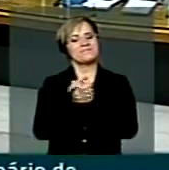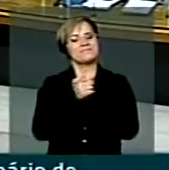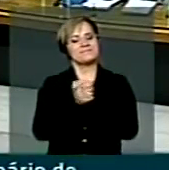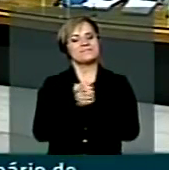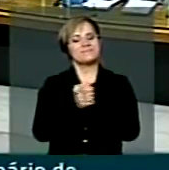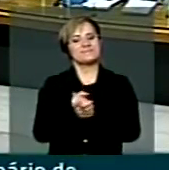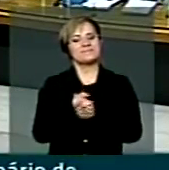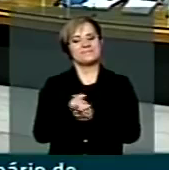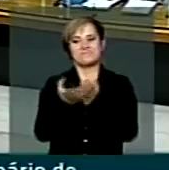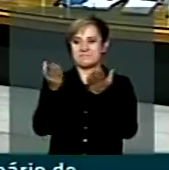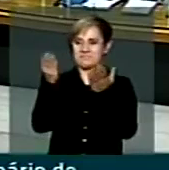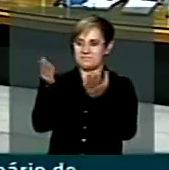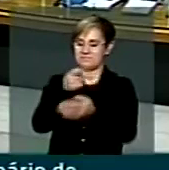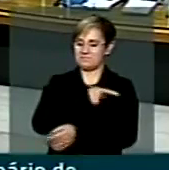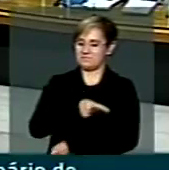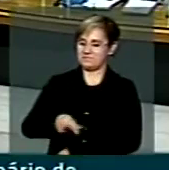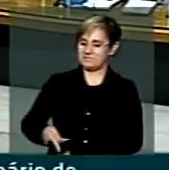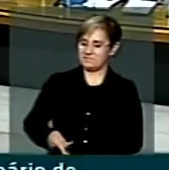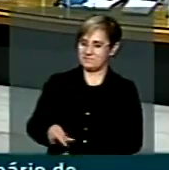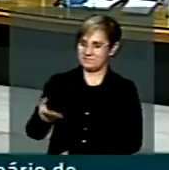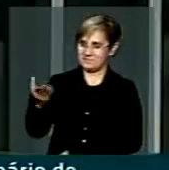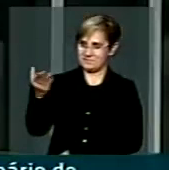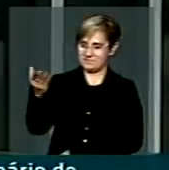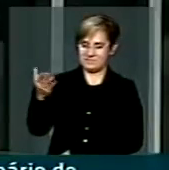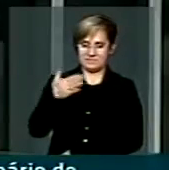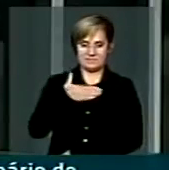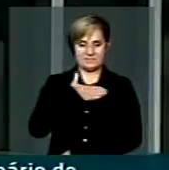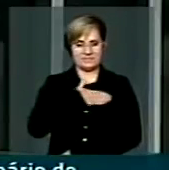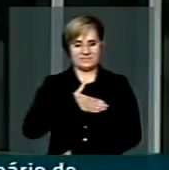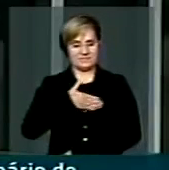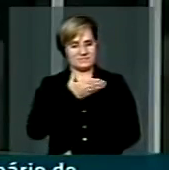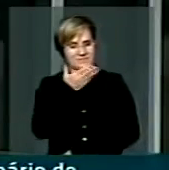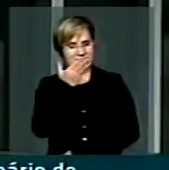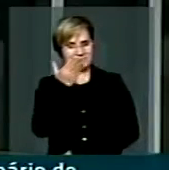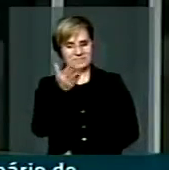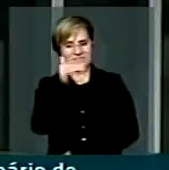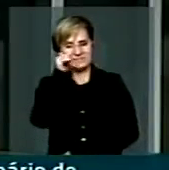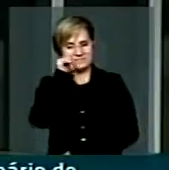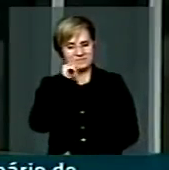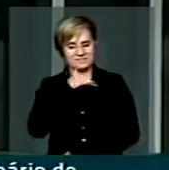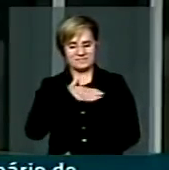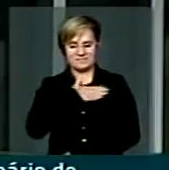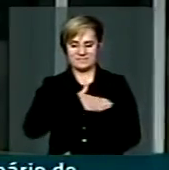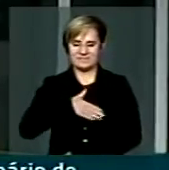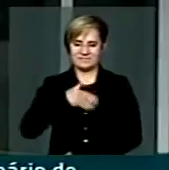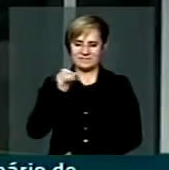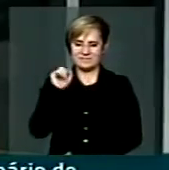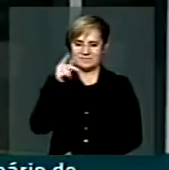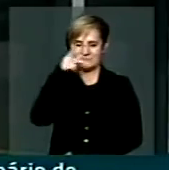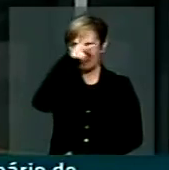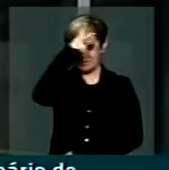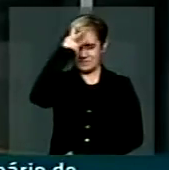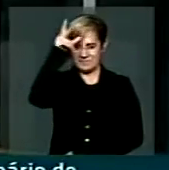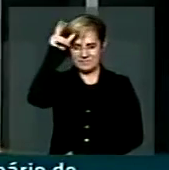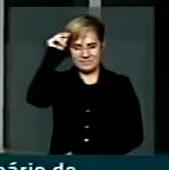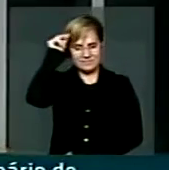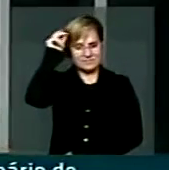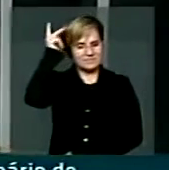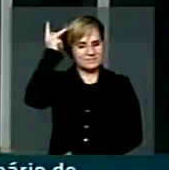nosso presidente, nosso querido presidente, nossa querida ex-prefeita de